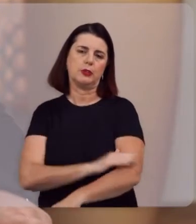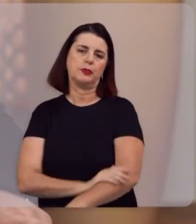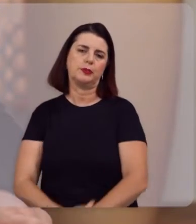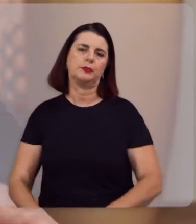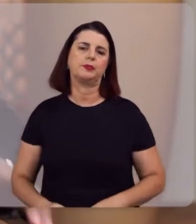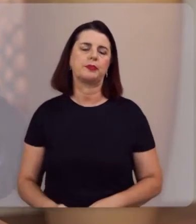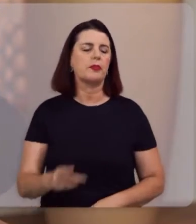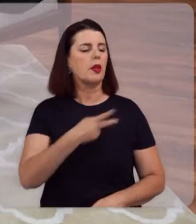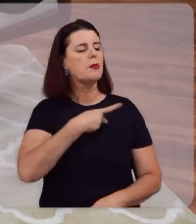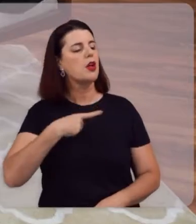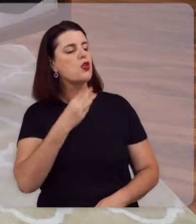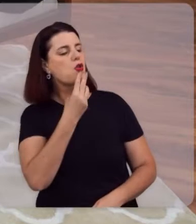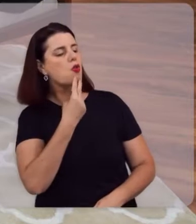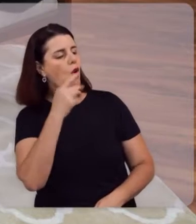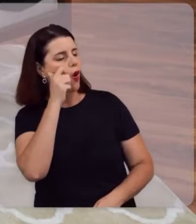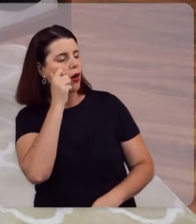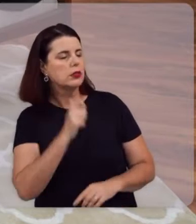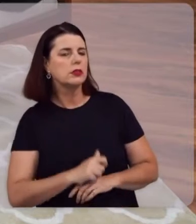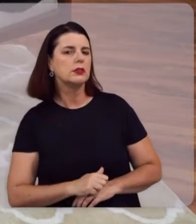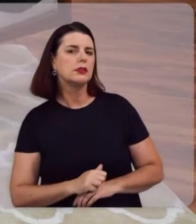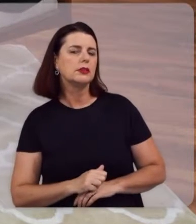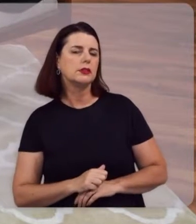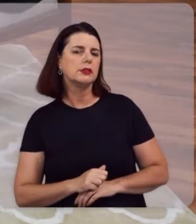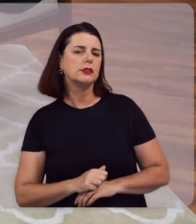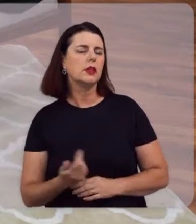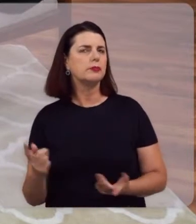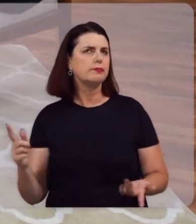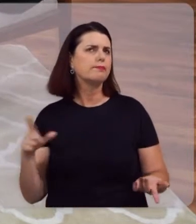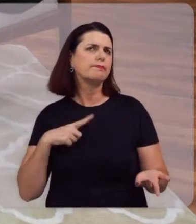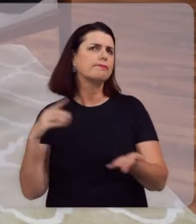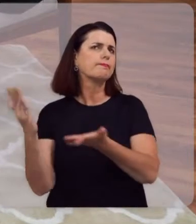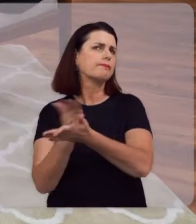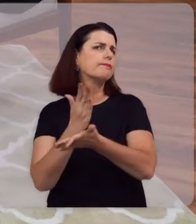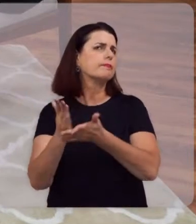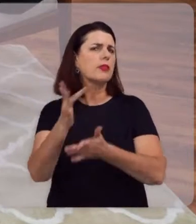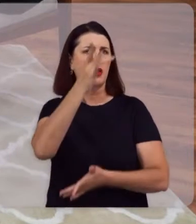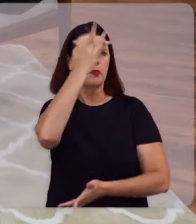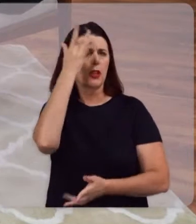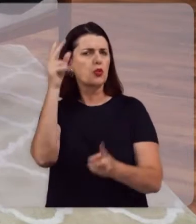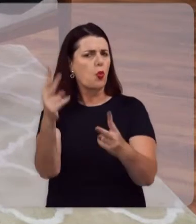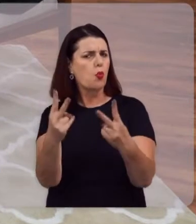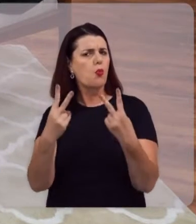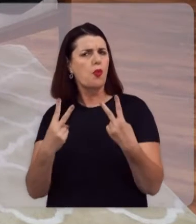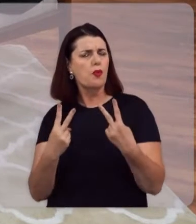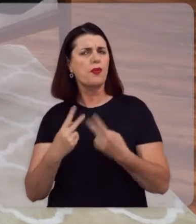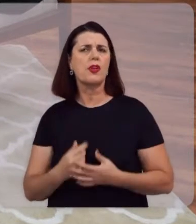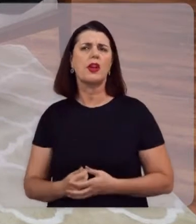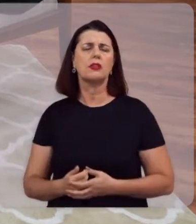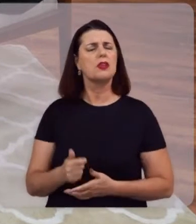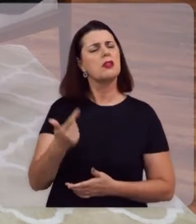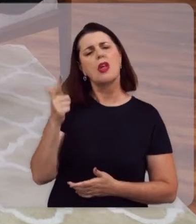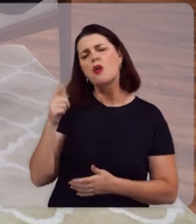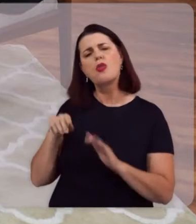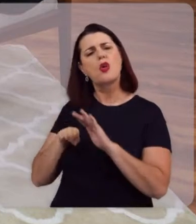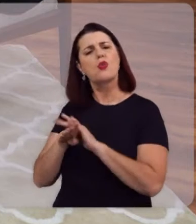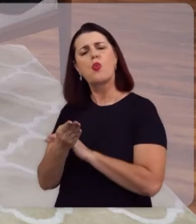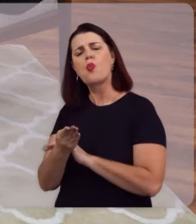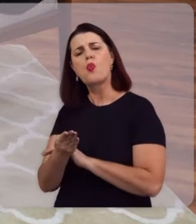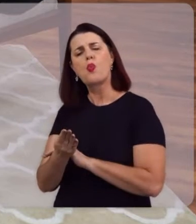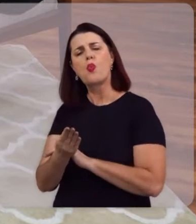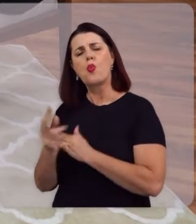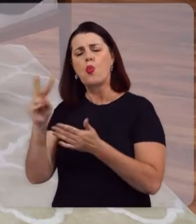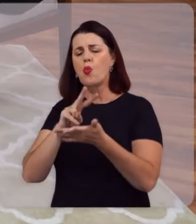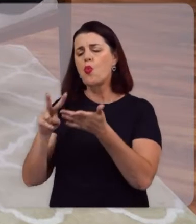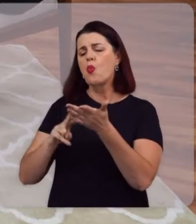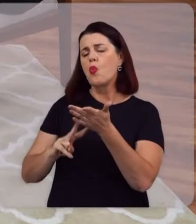Deus. Pastor Roster, e nesse sentido nós temos pessoas que nos acompanham que não têm o hábito